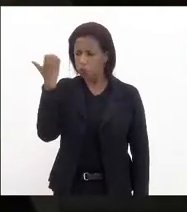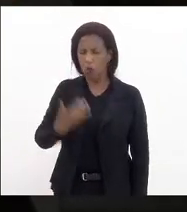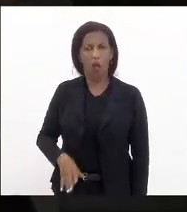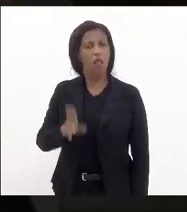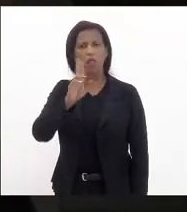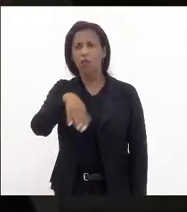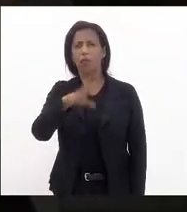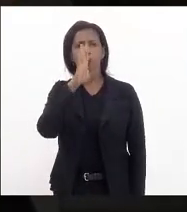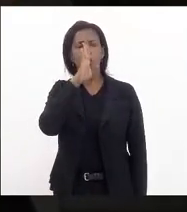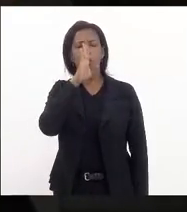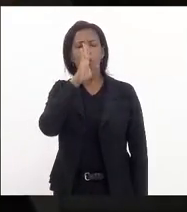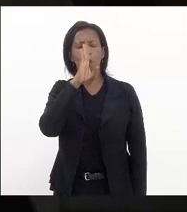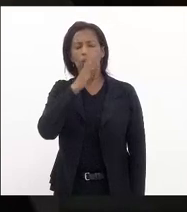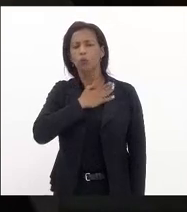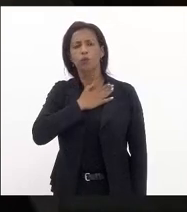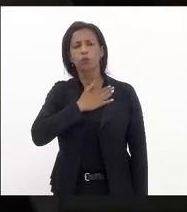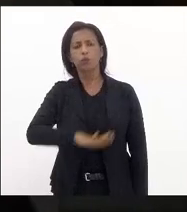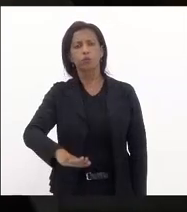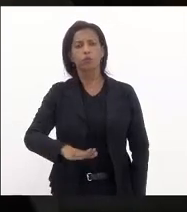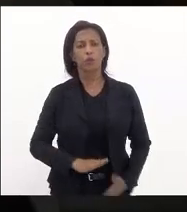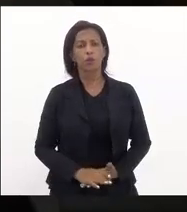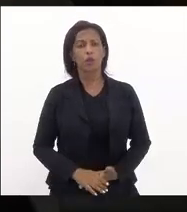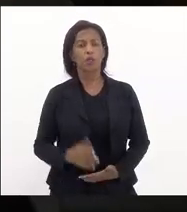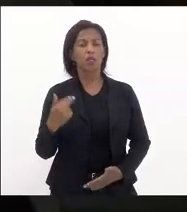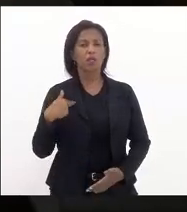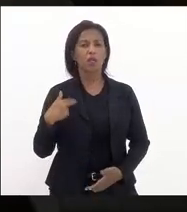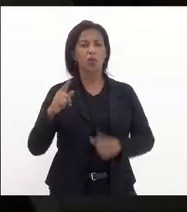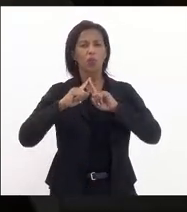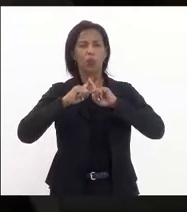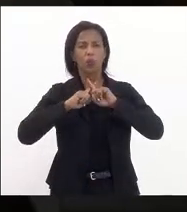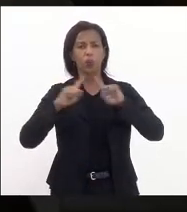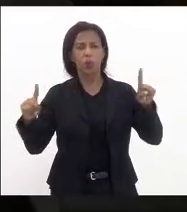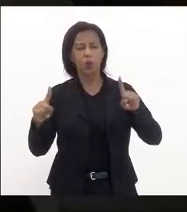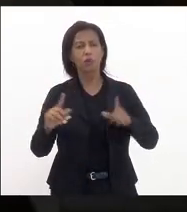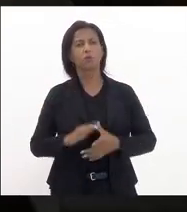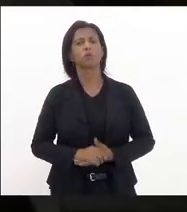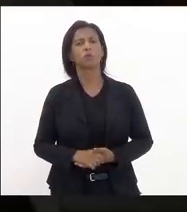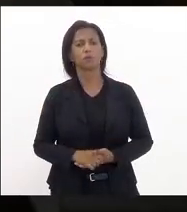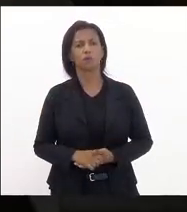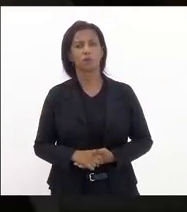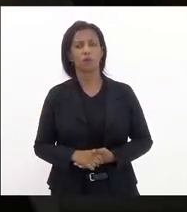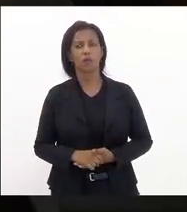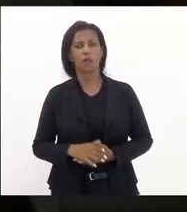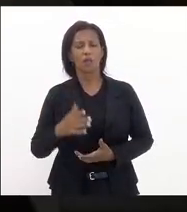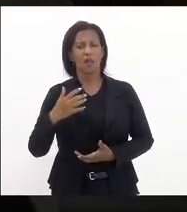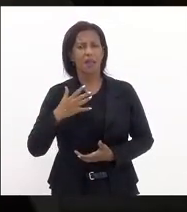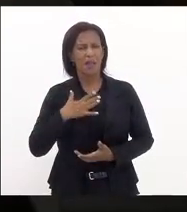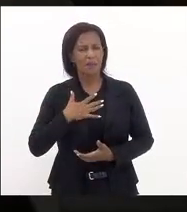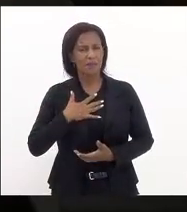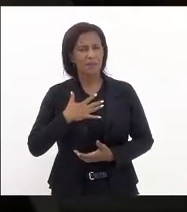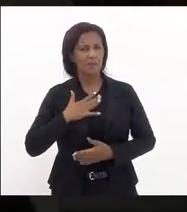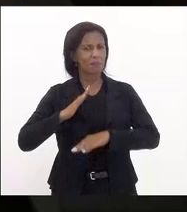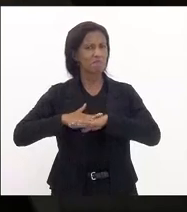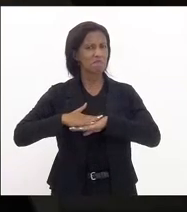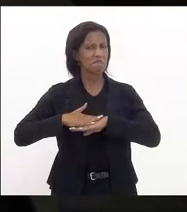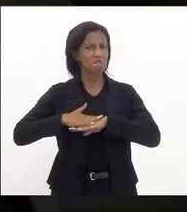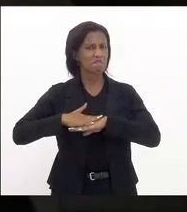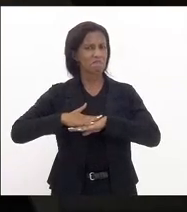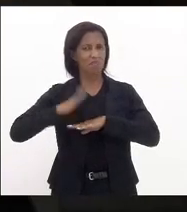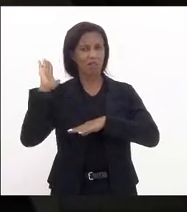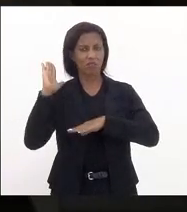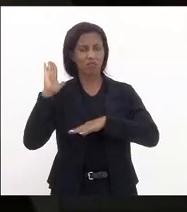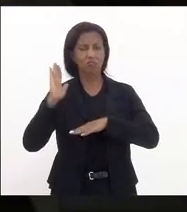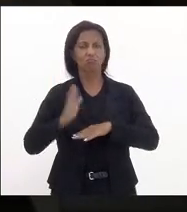silêncio que eu deploro que eu coloco de maneira veemente a minha mais absoluta a minha mais